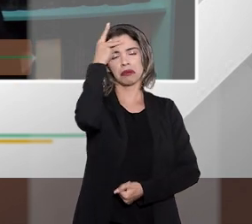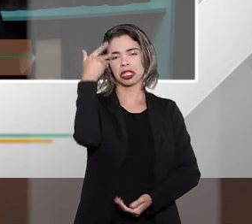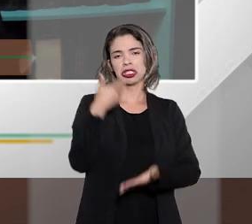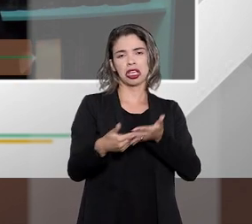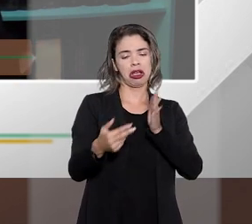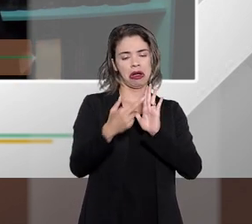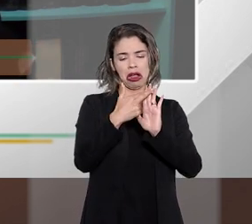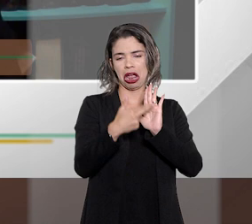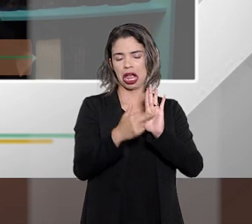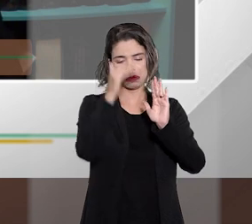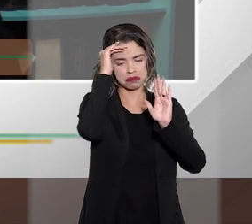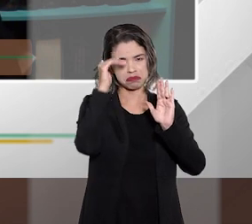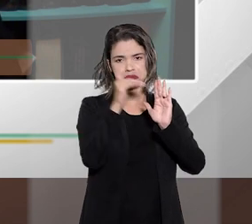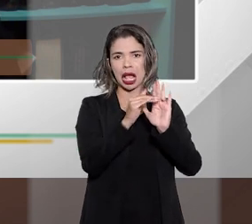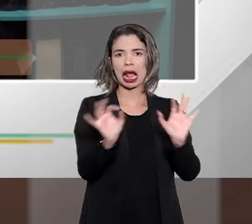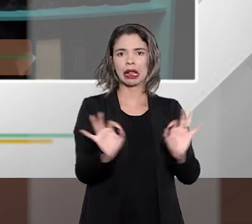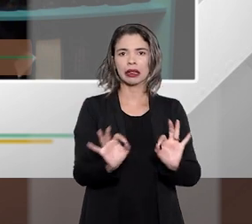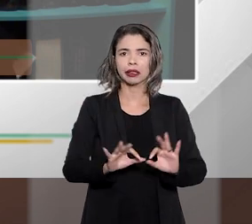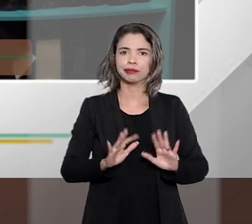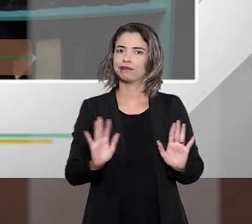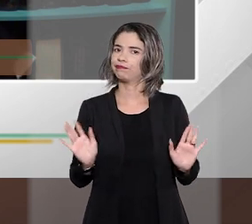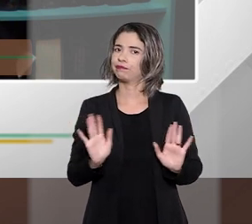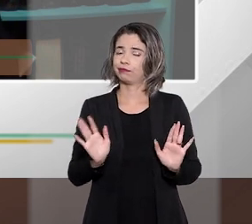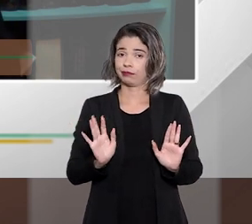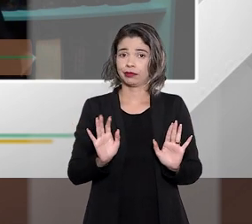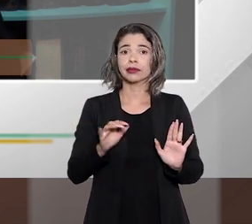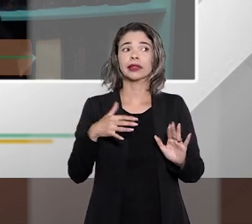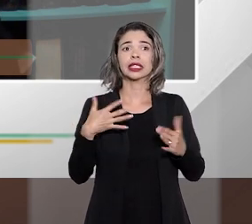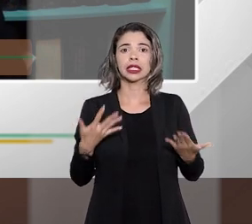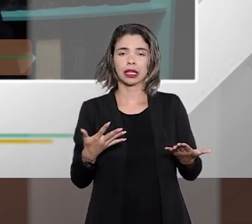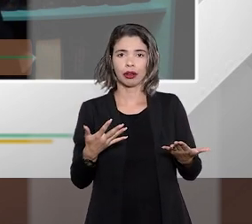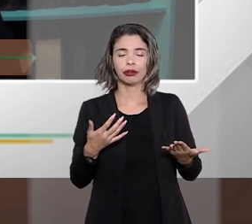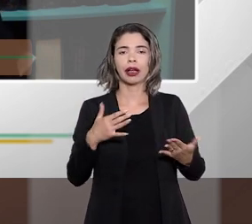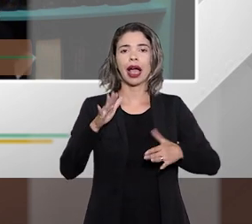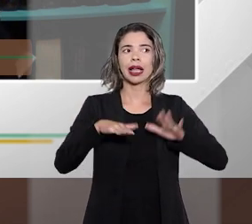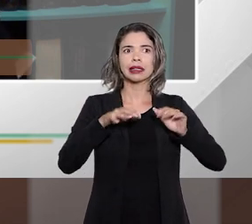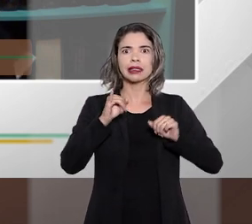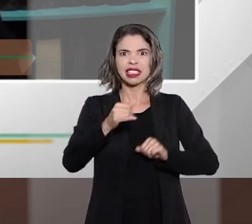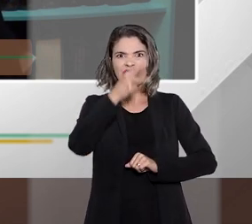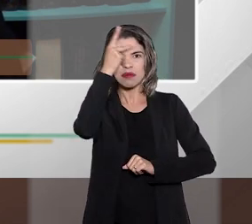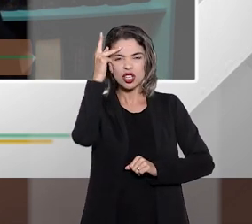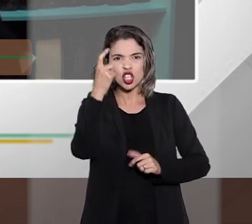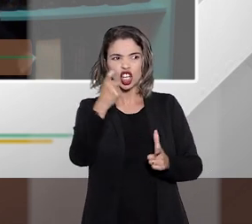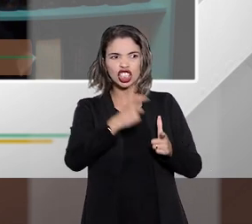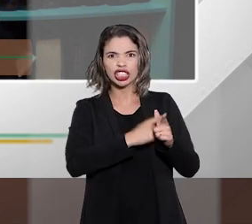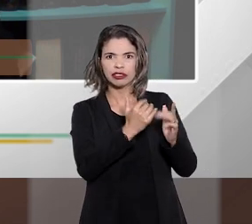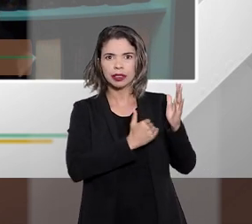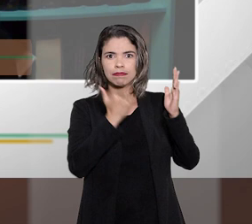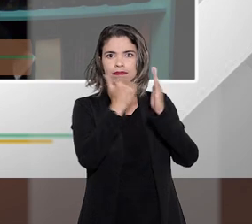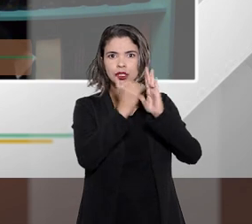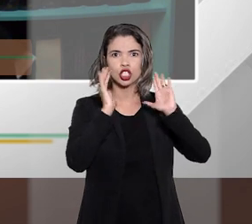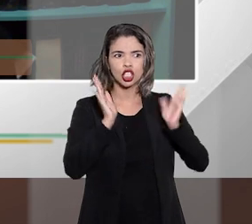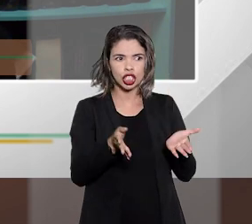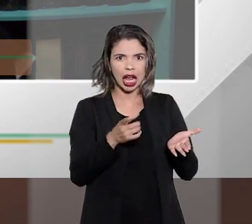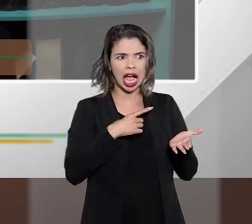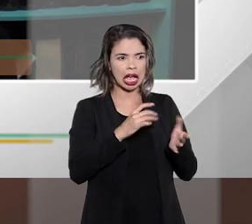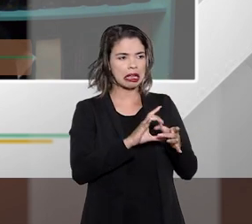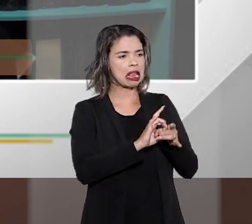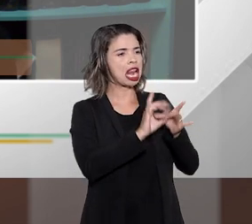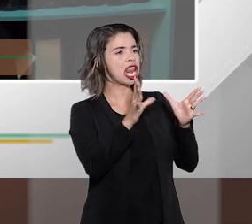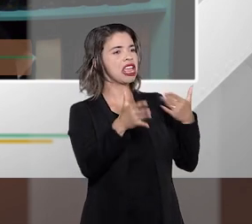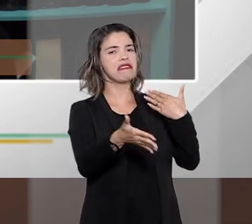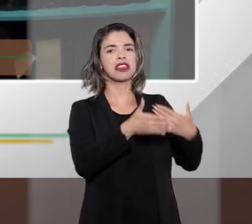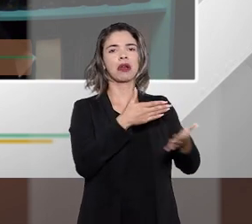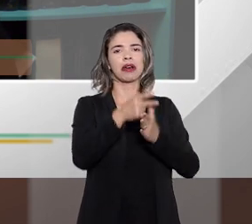independentemente da capacidade de pagamento e provavelmente por um crédito ainda mais caro mas voltando a sua pergunta então essa